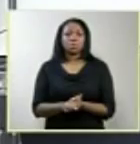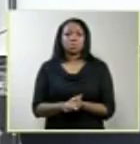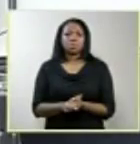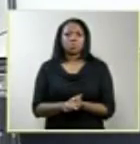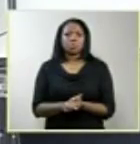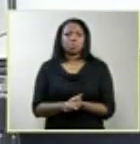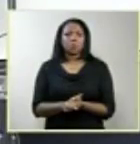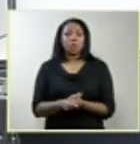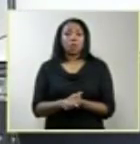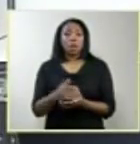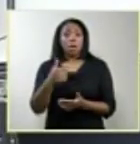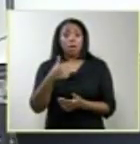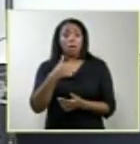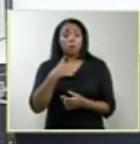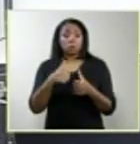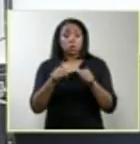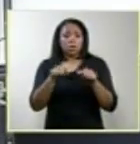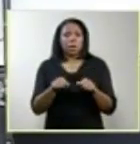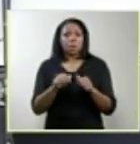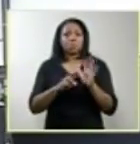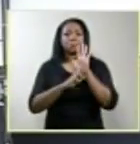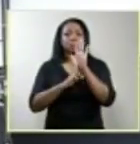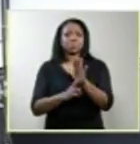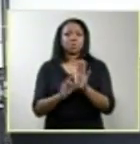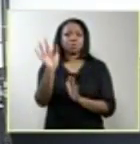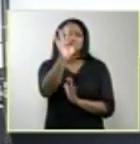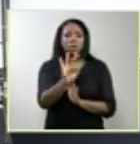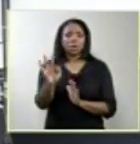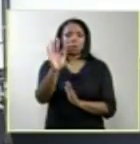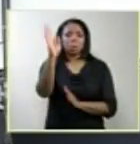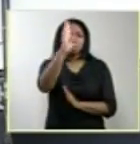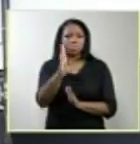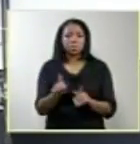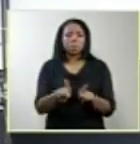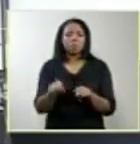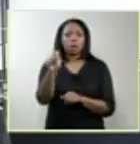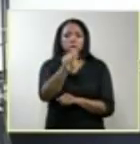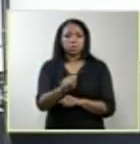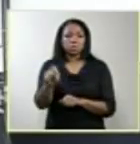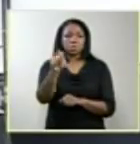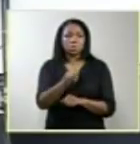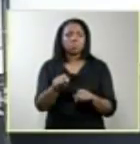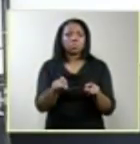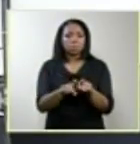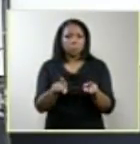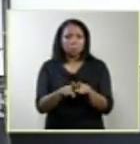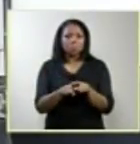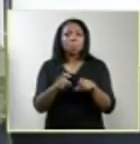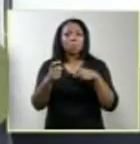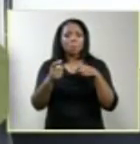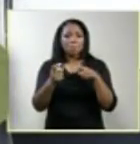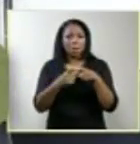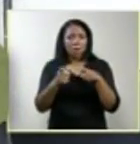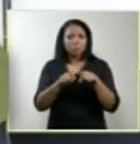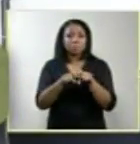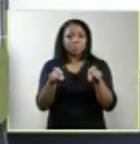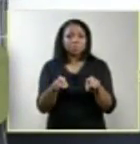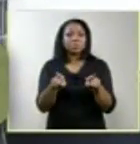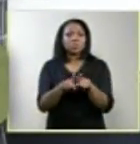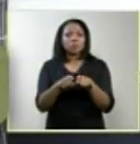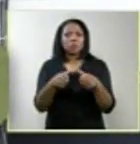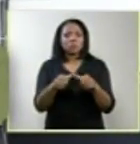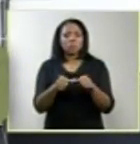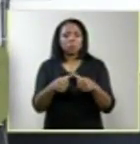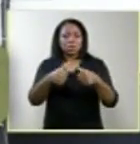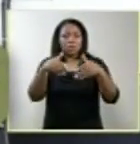Eu estou aqui representando a Federação Brasileira das Associações de Ginecologia e Obstetrícia, tenho a honra de estar